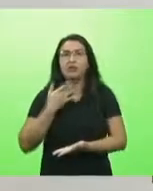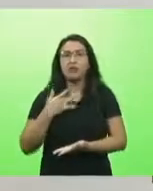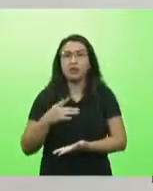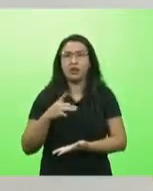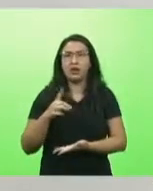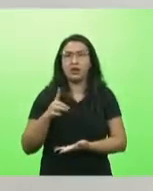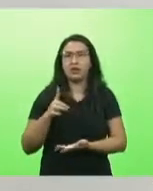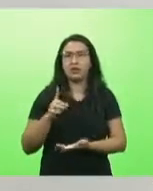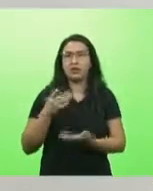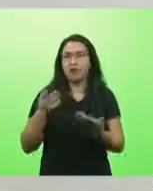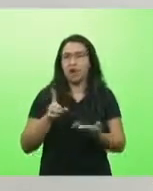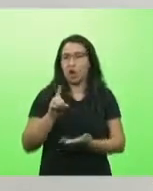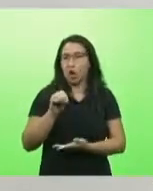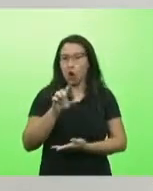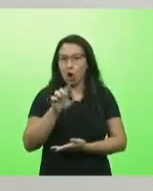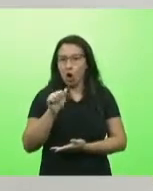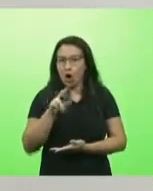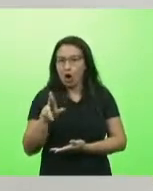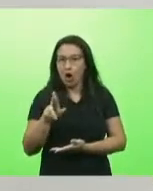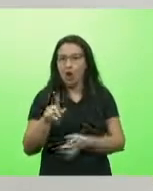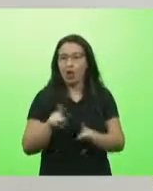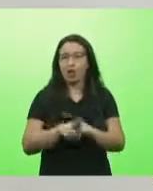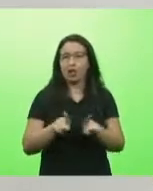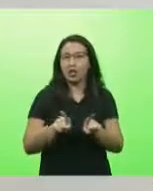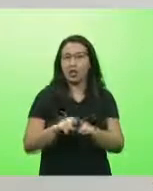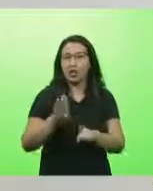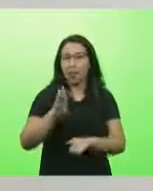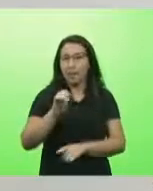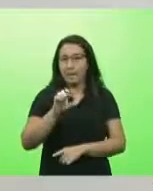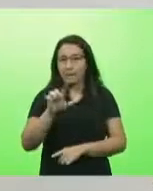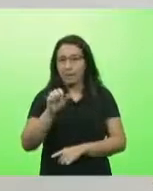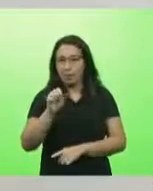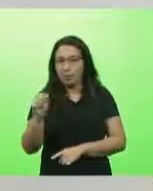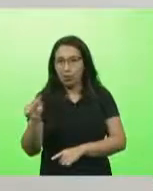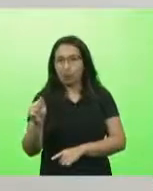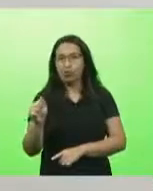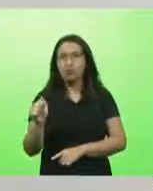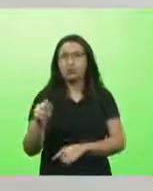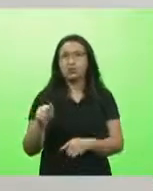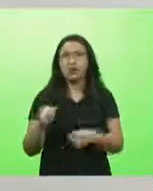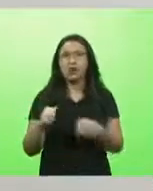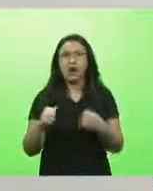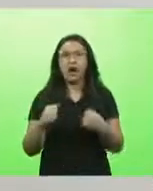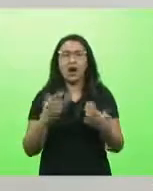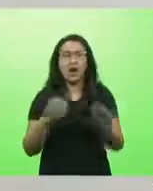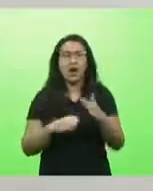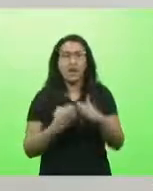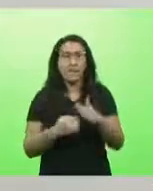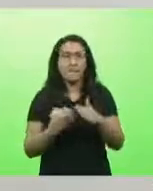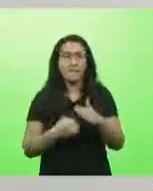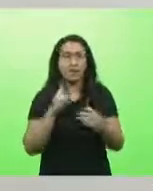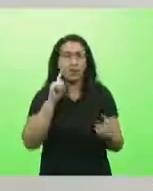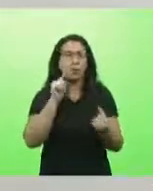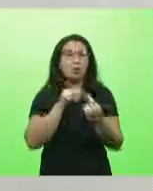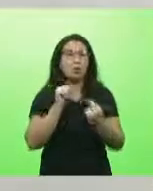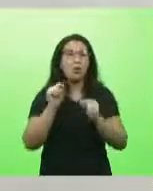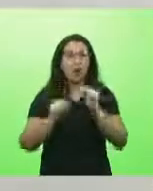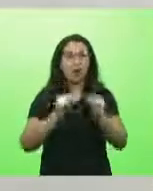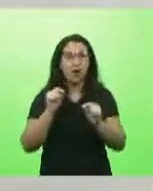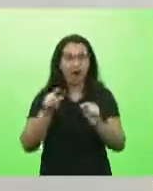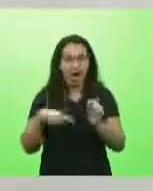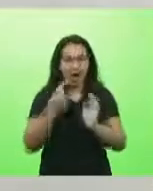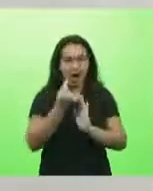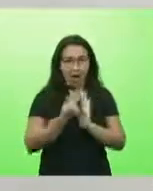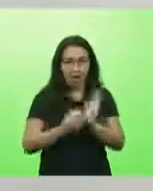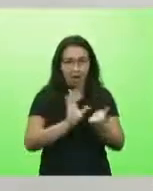dólar e da bolsa? E daí, qual é o objetivo de uma empresa pública? É dar lucro? Não é lucro. O objetivo